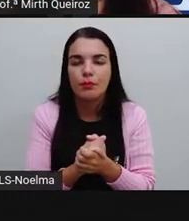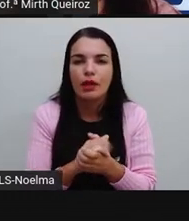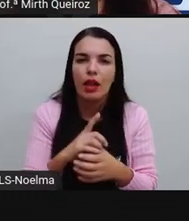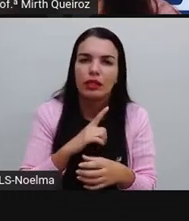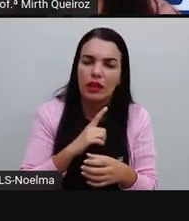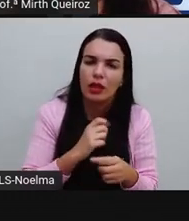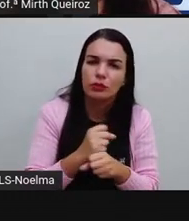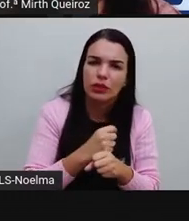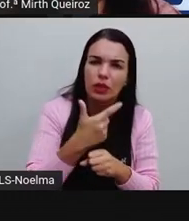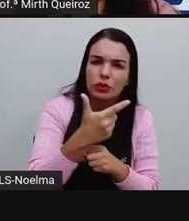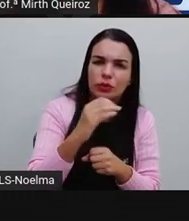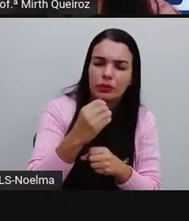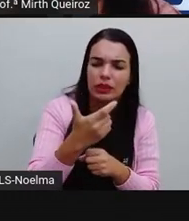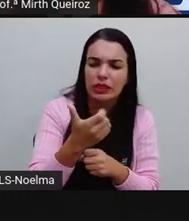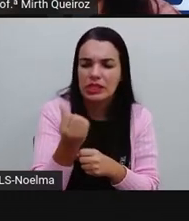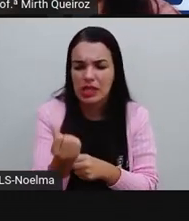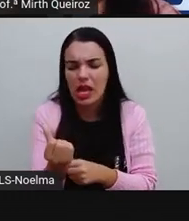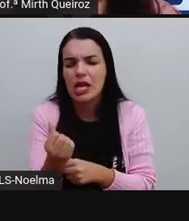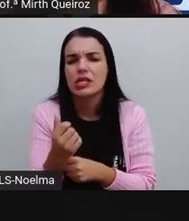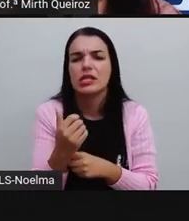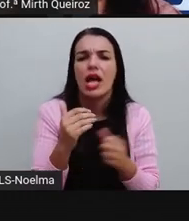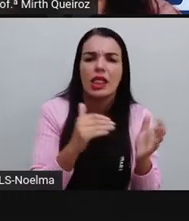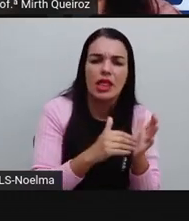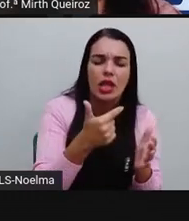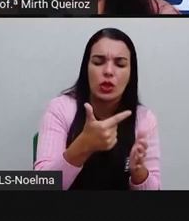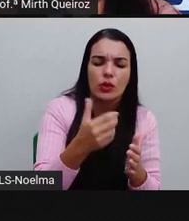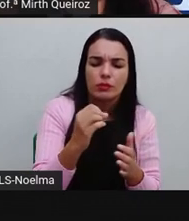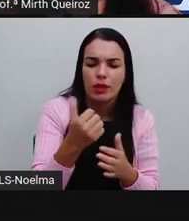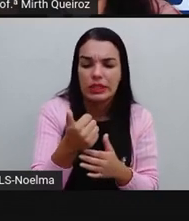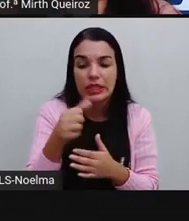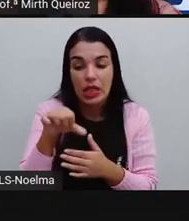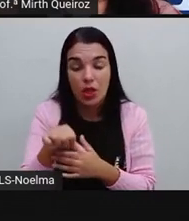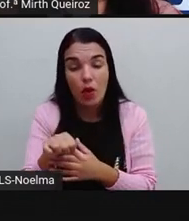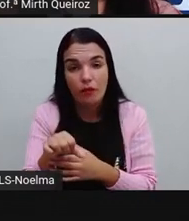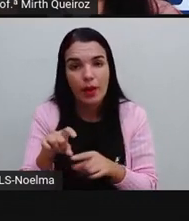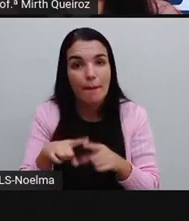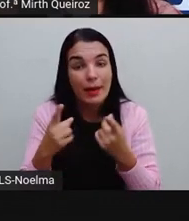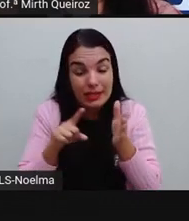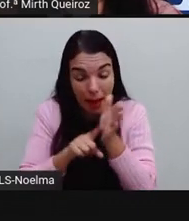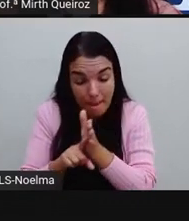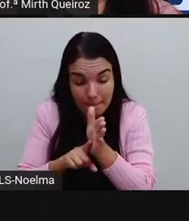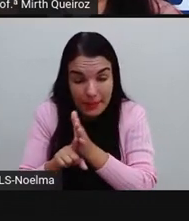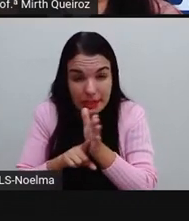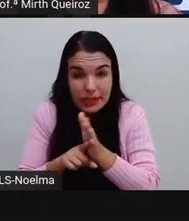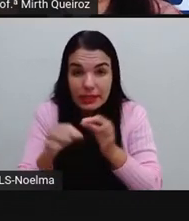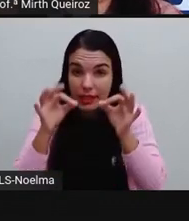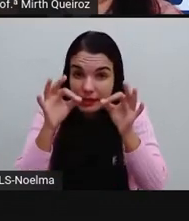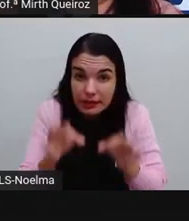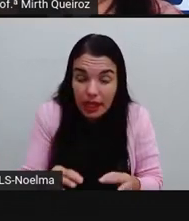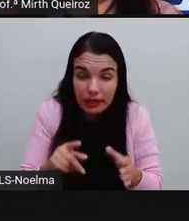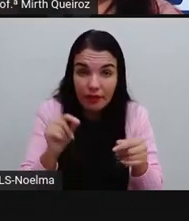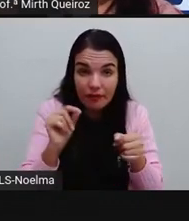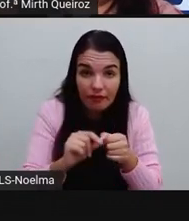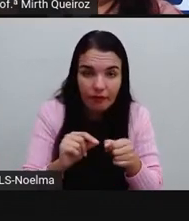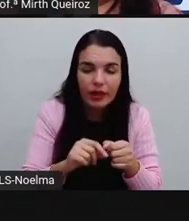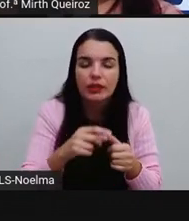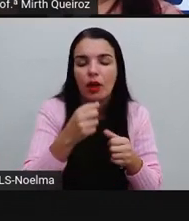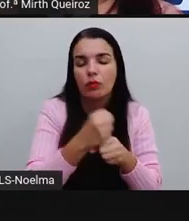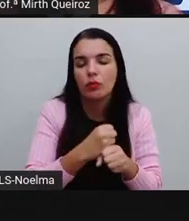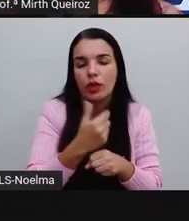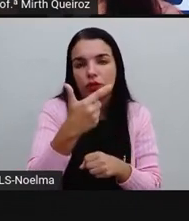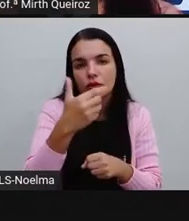2016, 2017, 2018, 2019. Porém, a pesquisa realizada em si aí seria